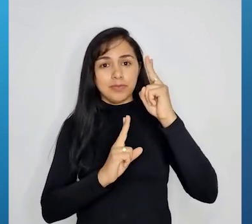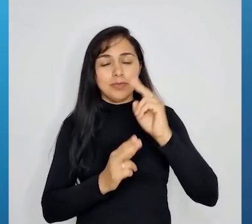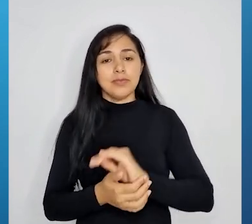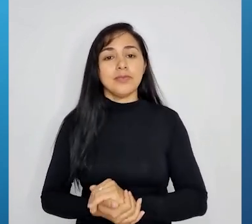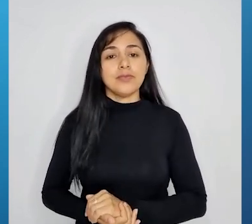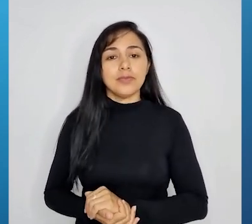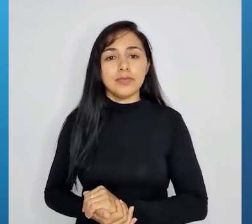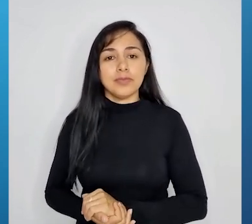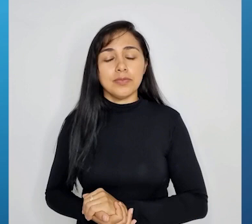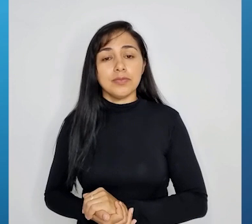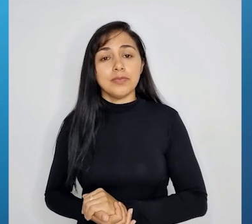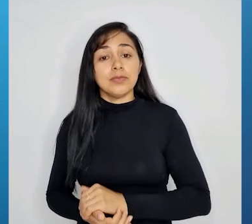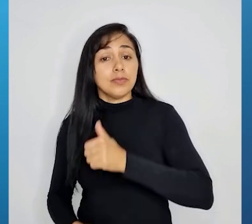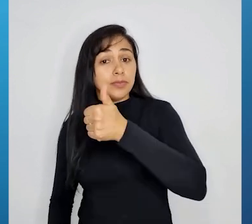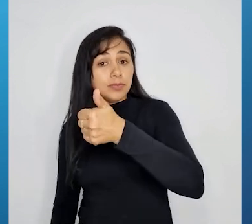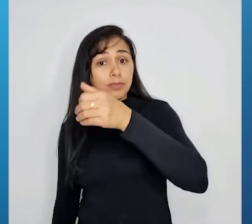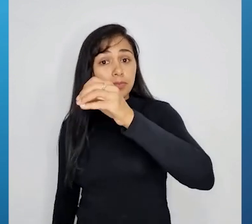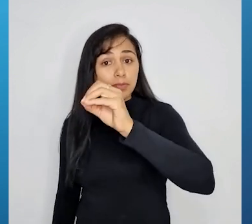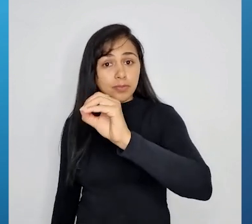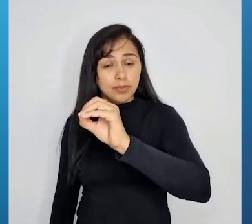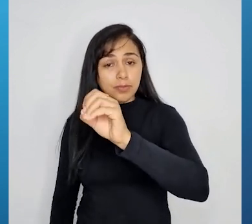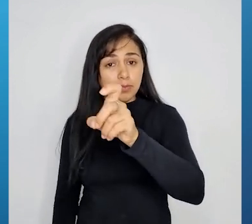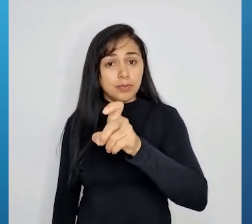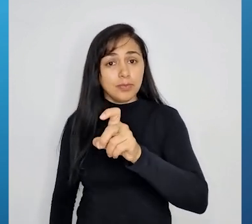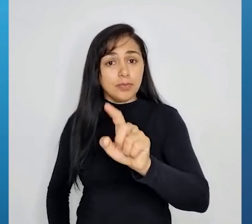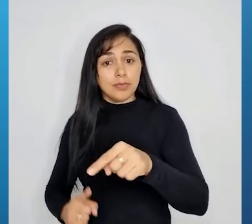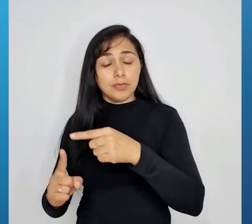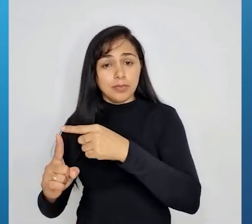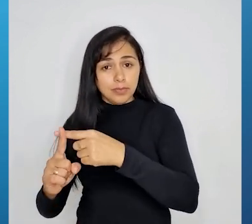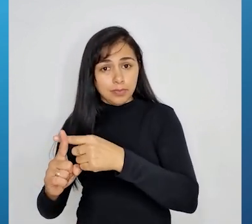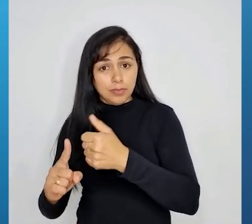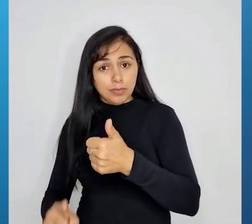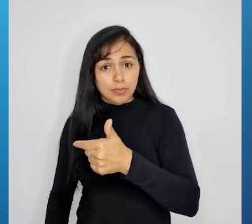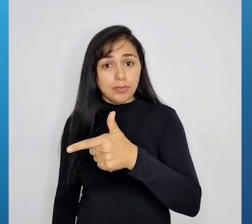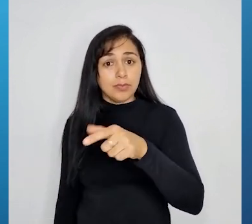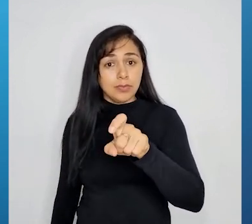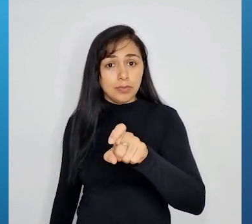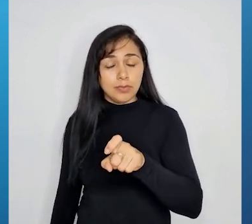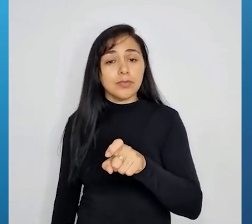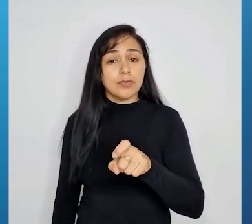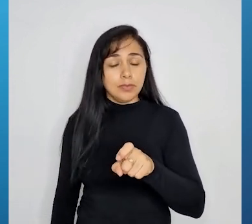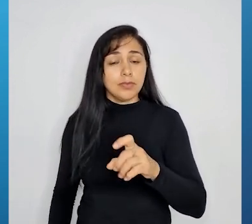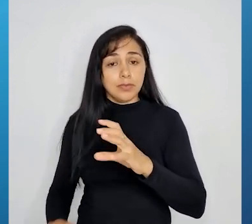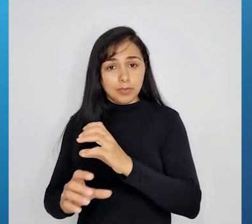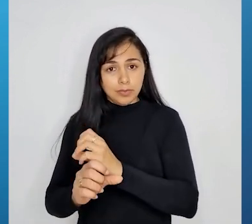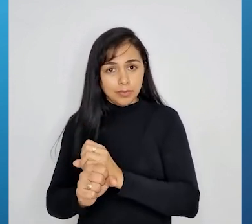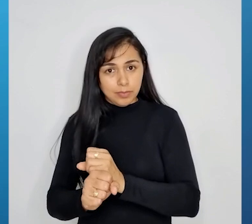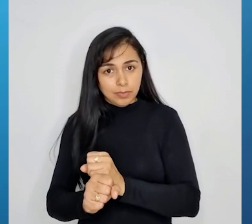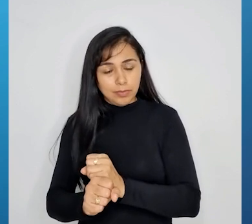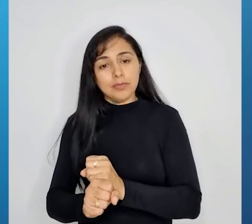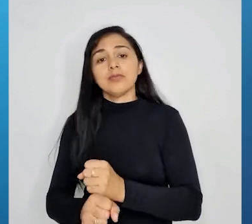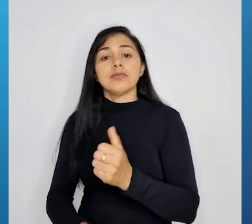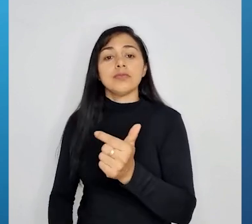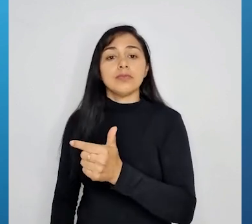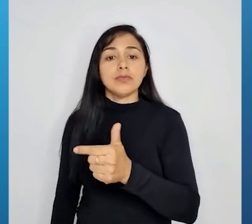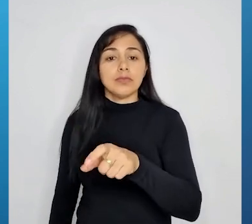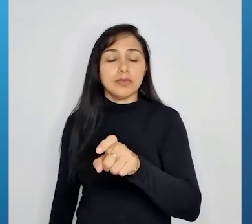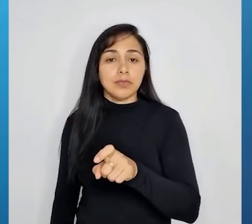somar membro a membro. 10x mais 12x, 22x. 6x menos